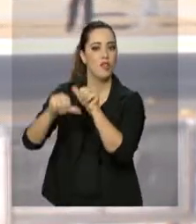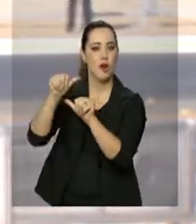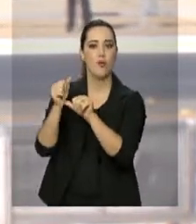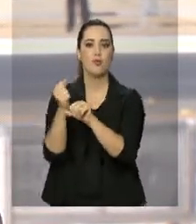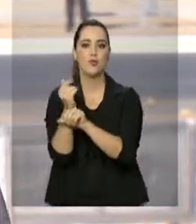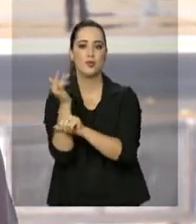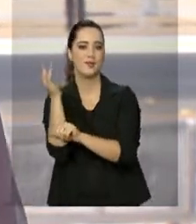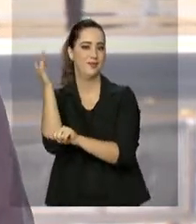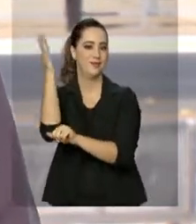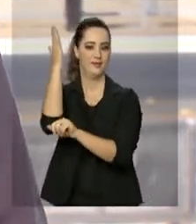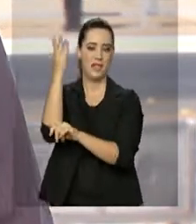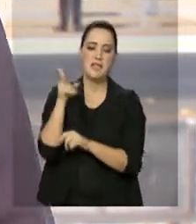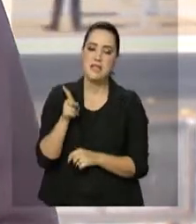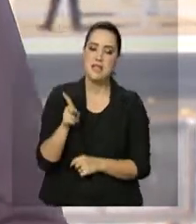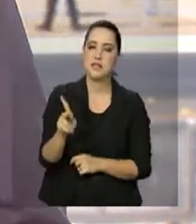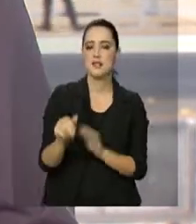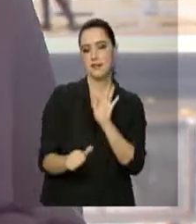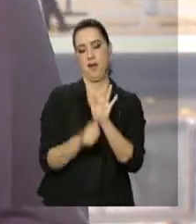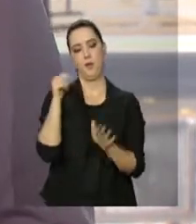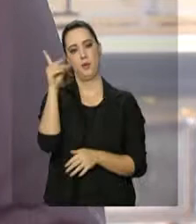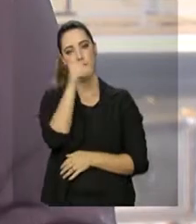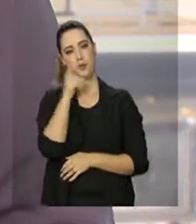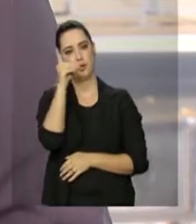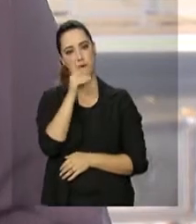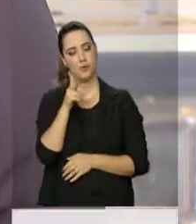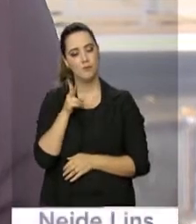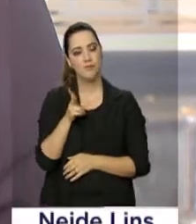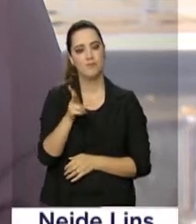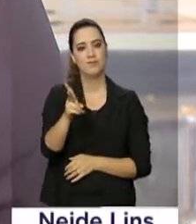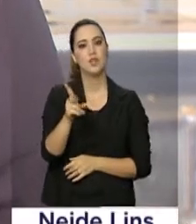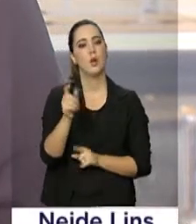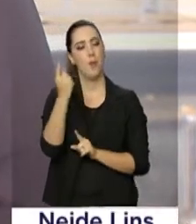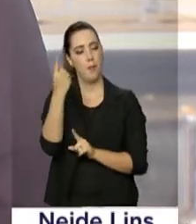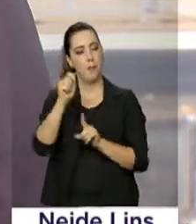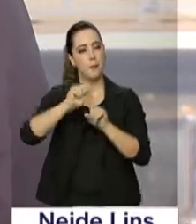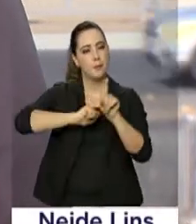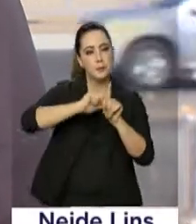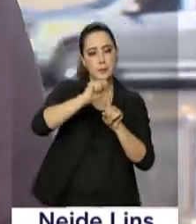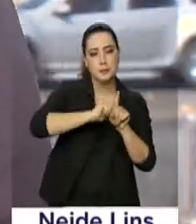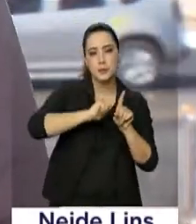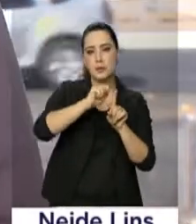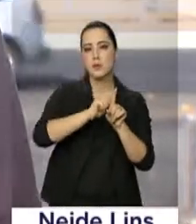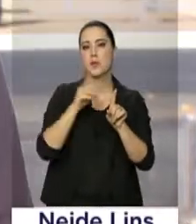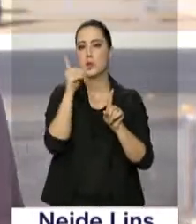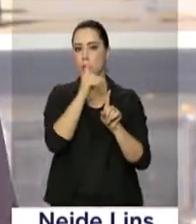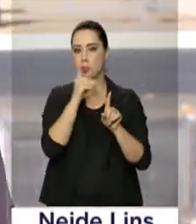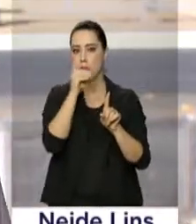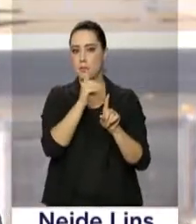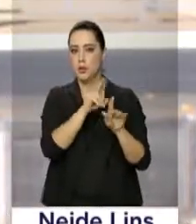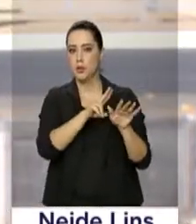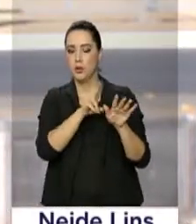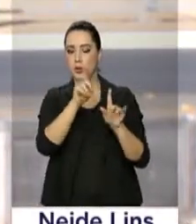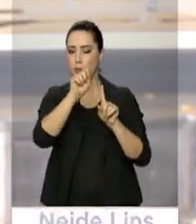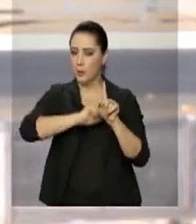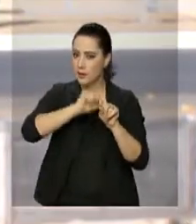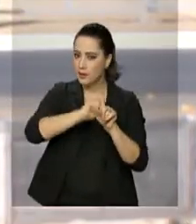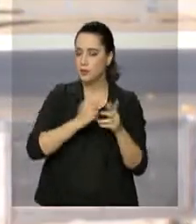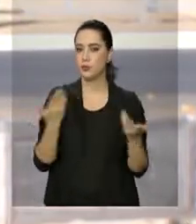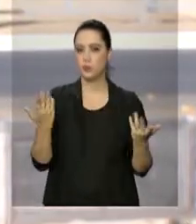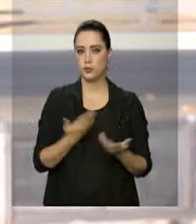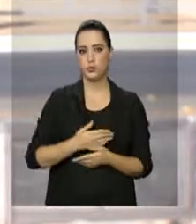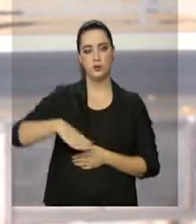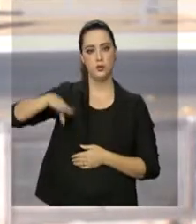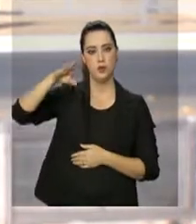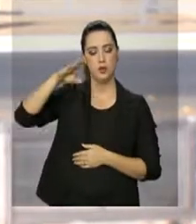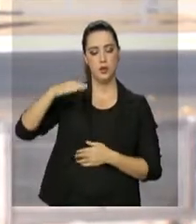no primeiro domingo de cada mês e hoje, 2 de setembro, está sendo organizada pelo Comando da Marinha do